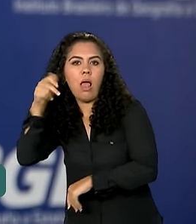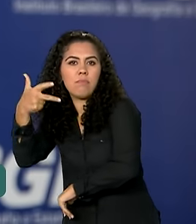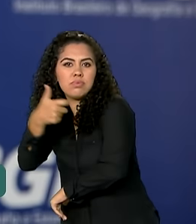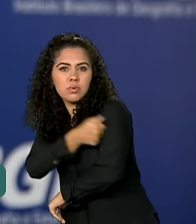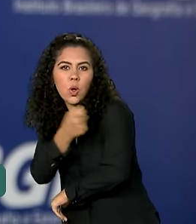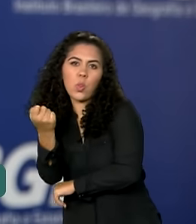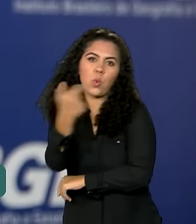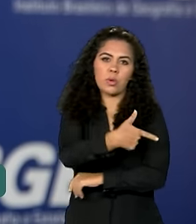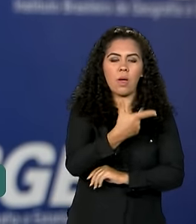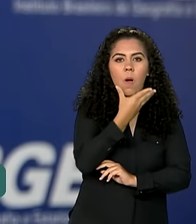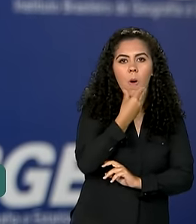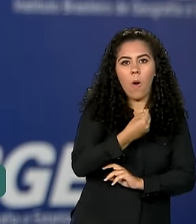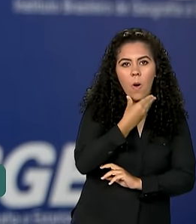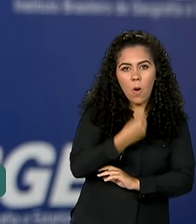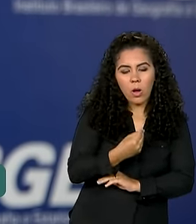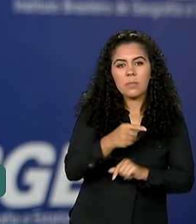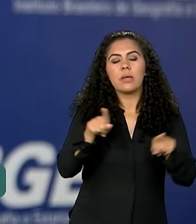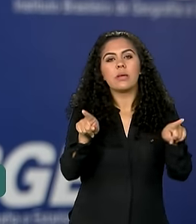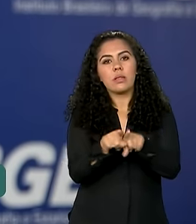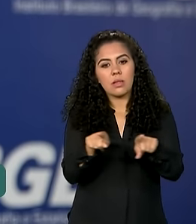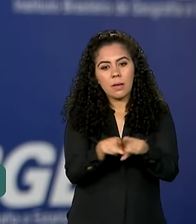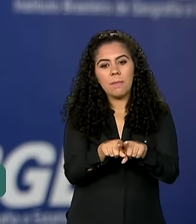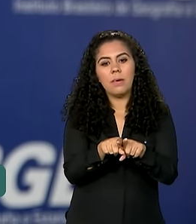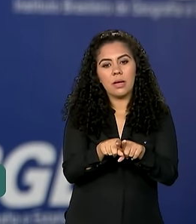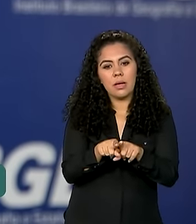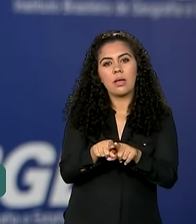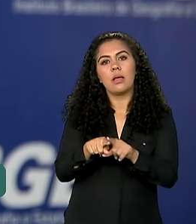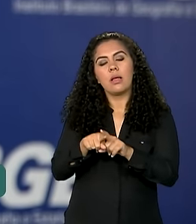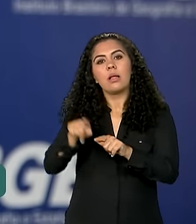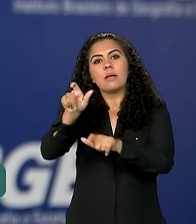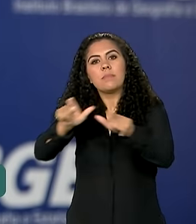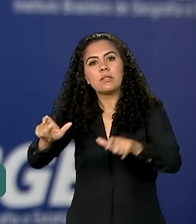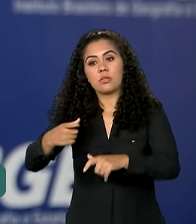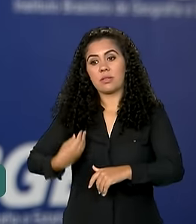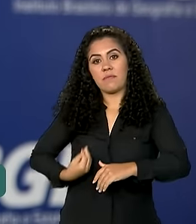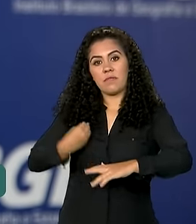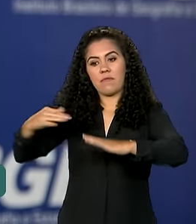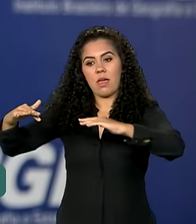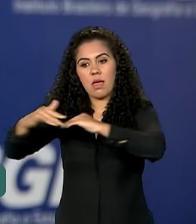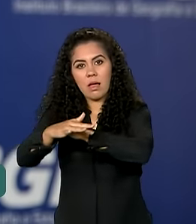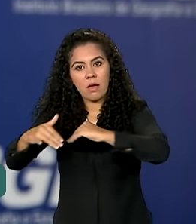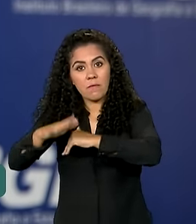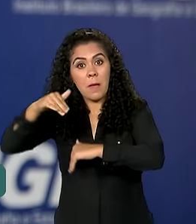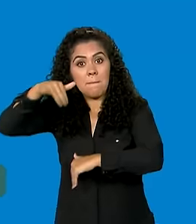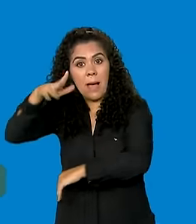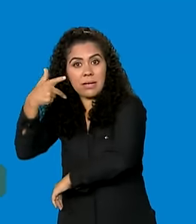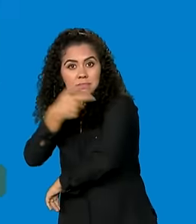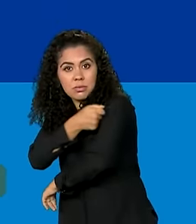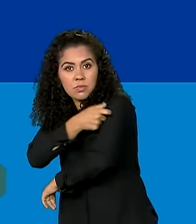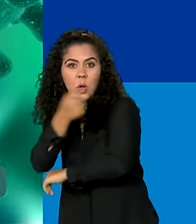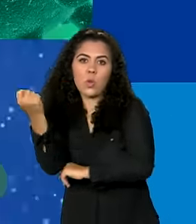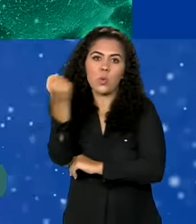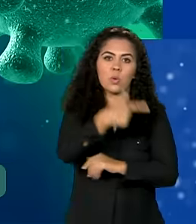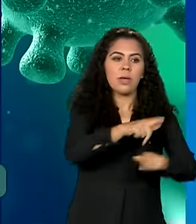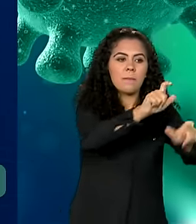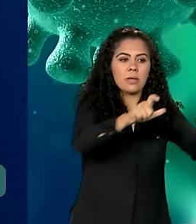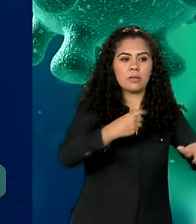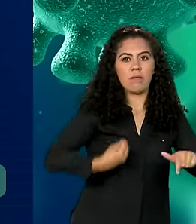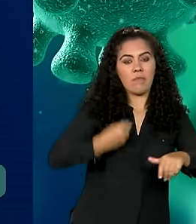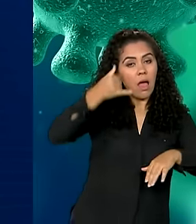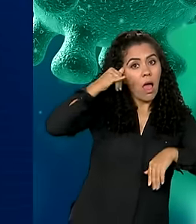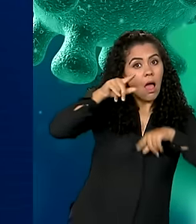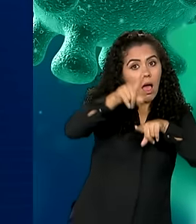E maior entre as pessoas que moram em áreas urbanas do que entre as pessoas que moram em áreas rurais. A pesquisa também